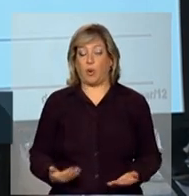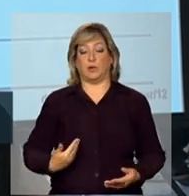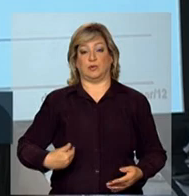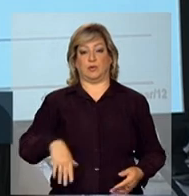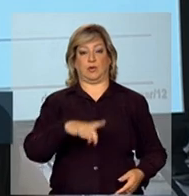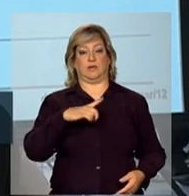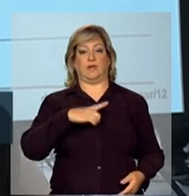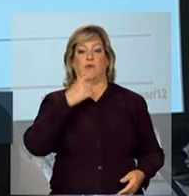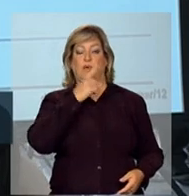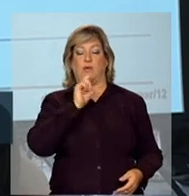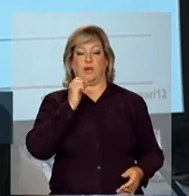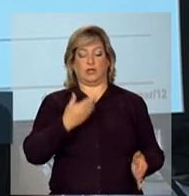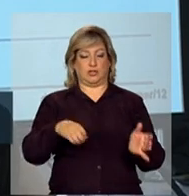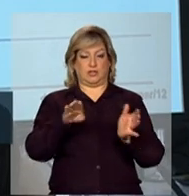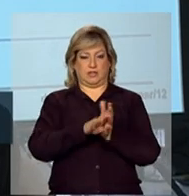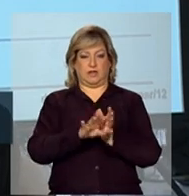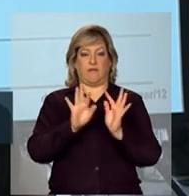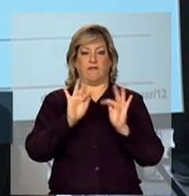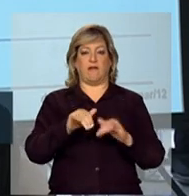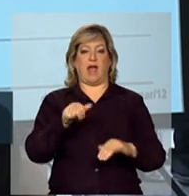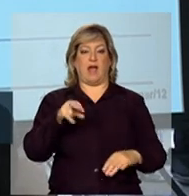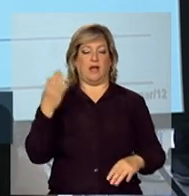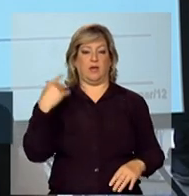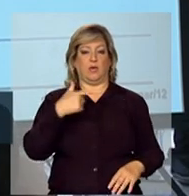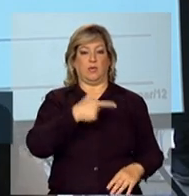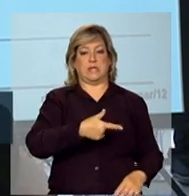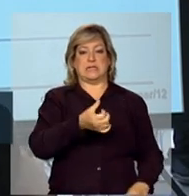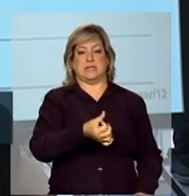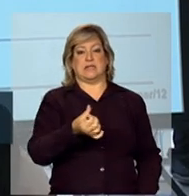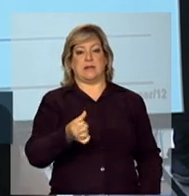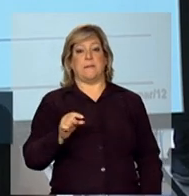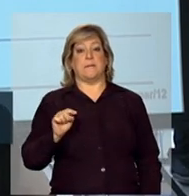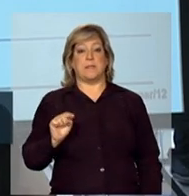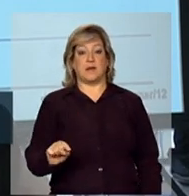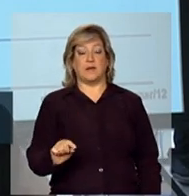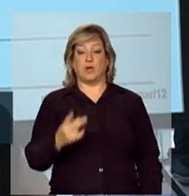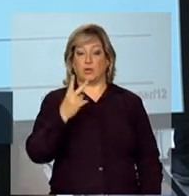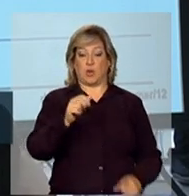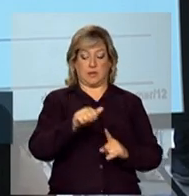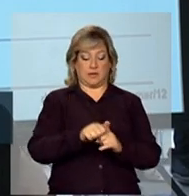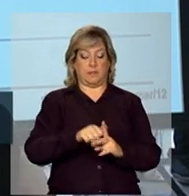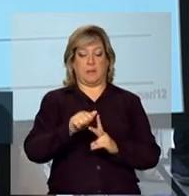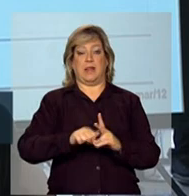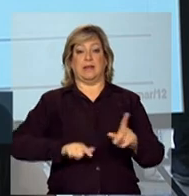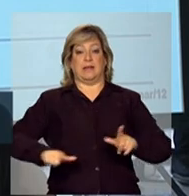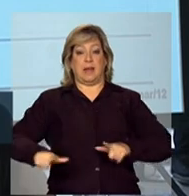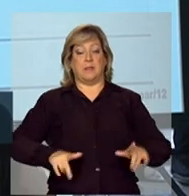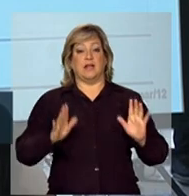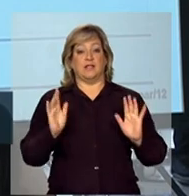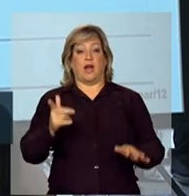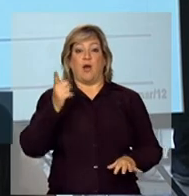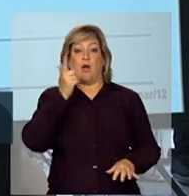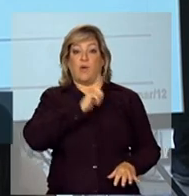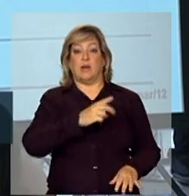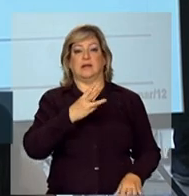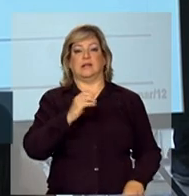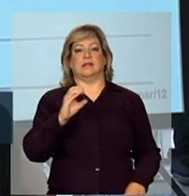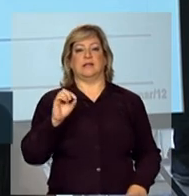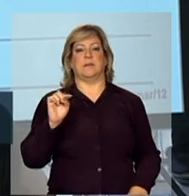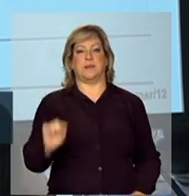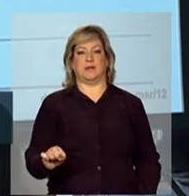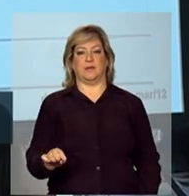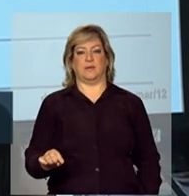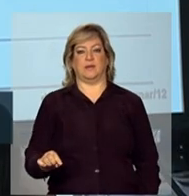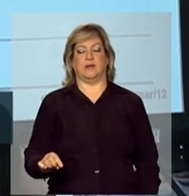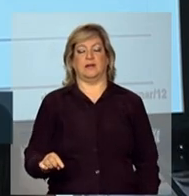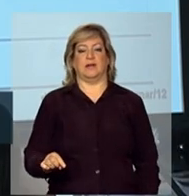rota, chegamos no final do ano em 266 mil, e em dois meses de trabalho nós já chegamos, já batemos 300 mil. Portanto, se